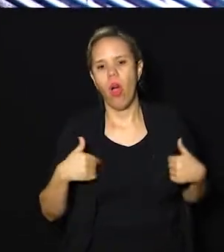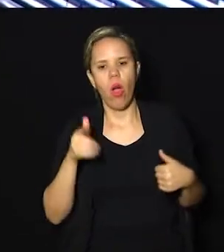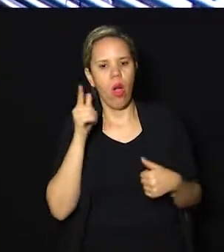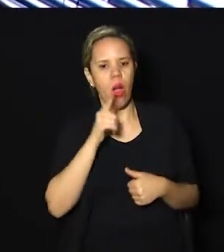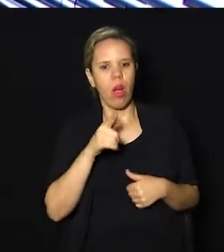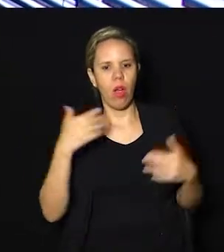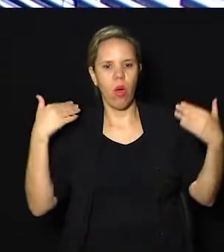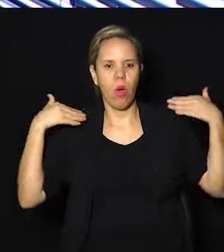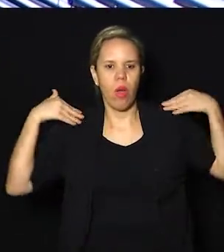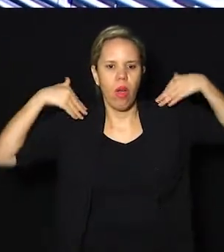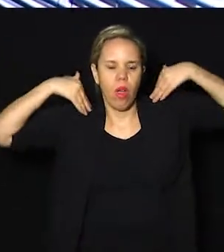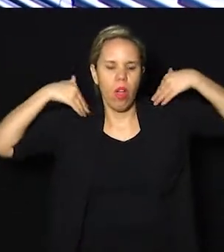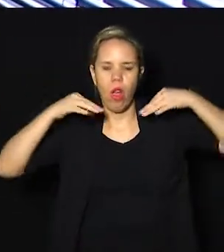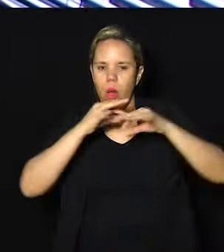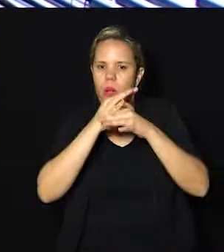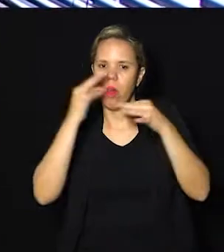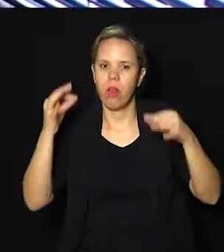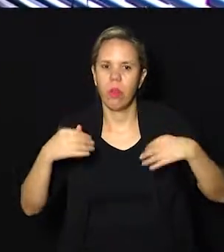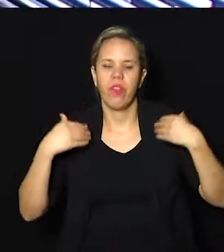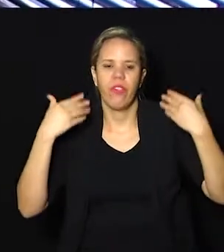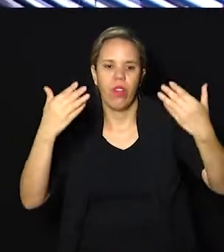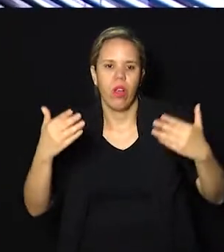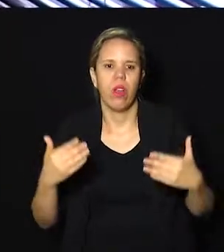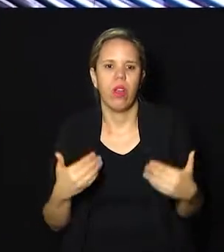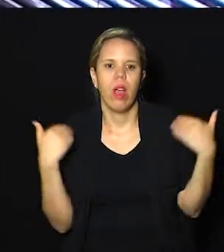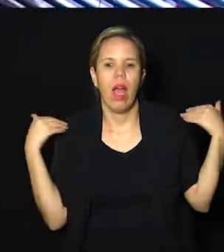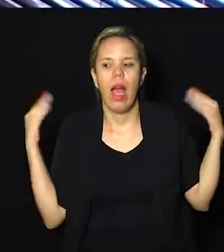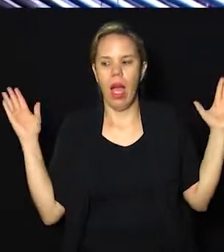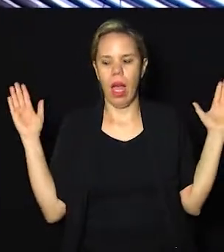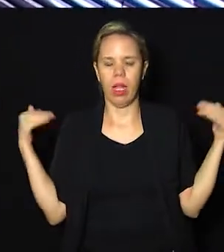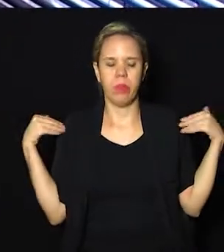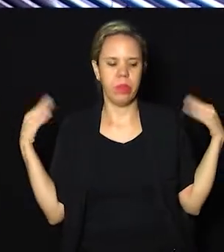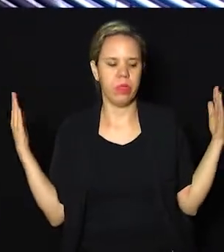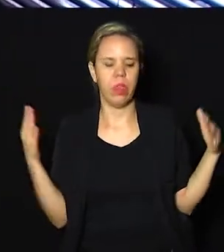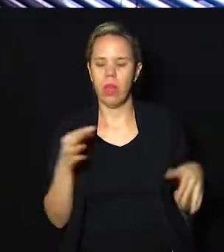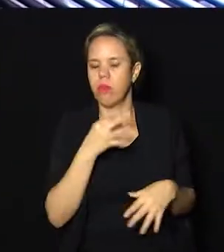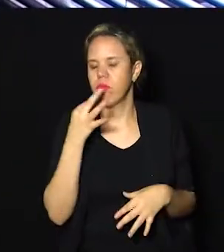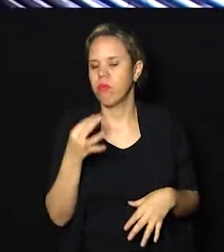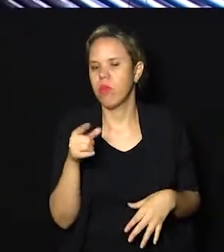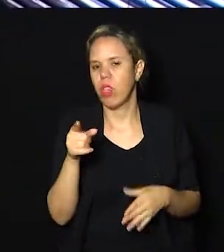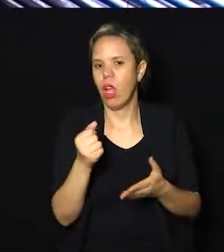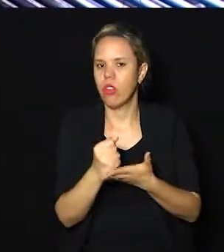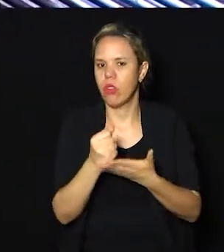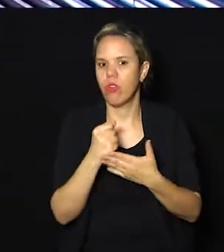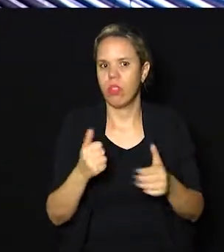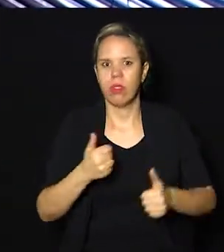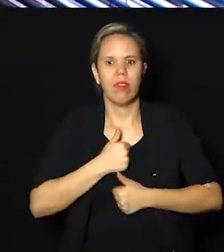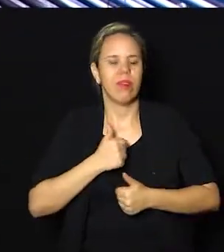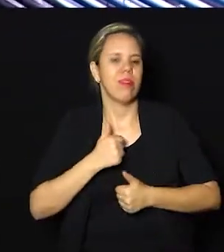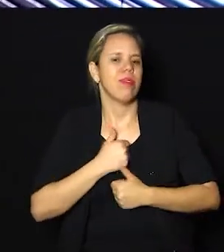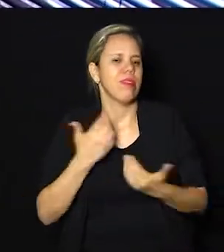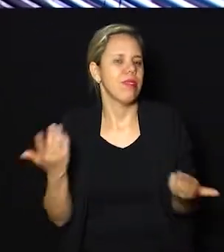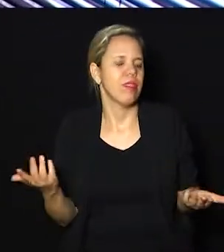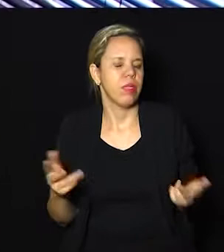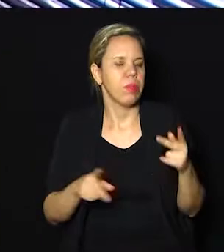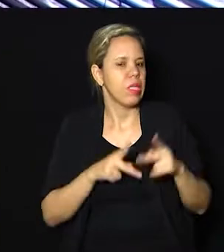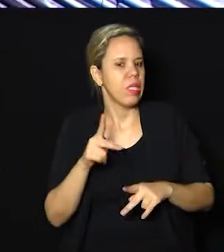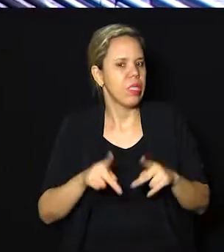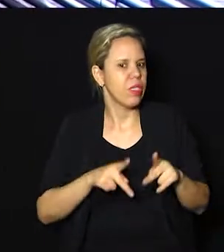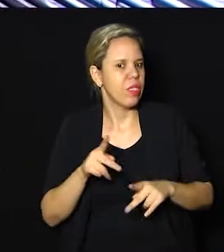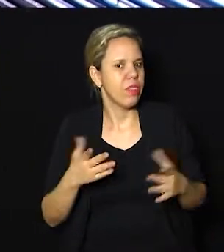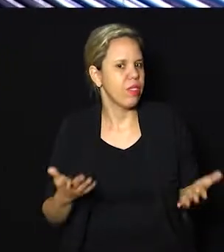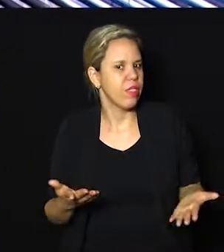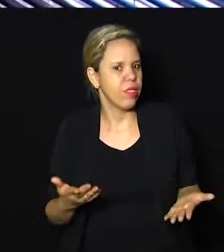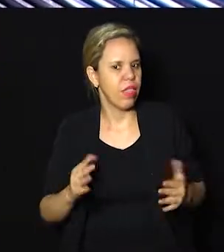tá com o ombro mais lá pra fora, abre o ombro. Sabe? Então você até ajuda na autoestima, né? Tem gente que